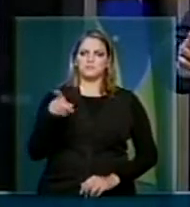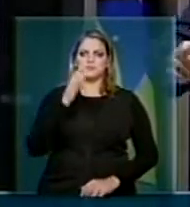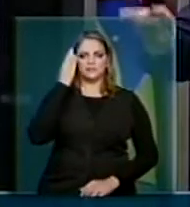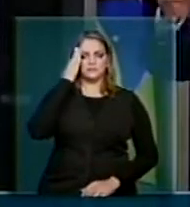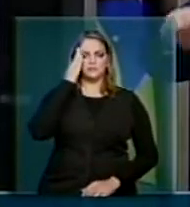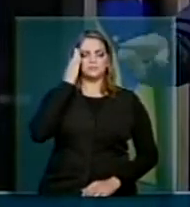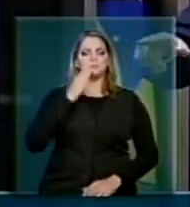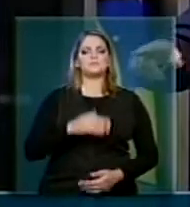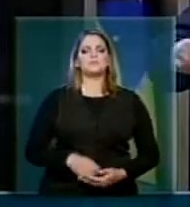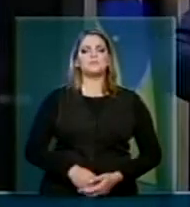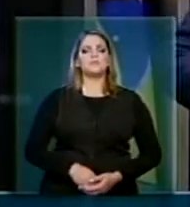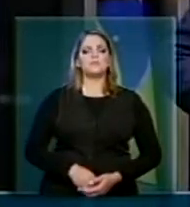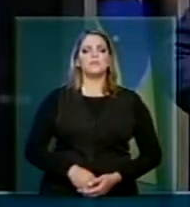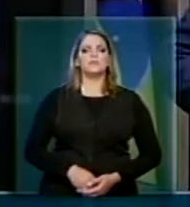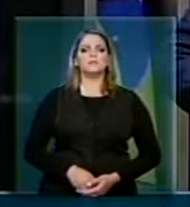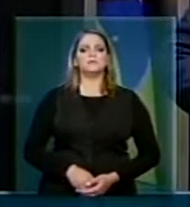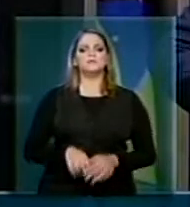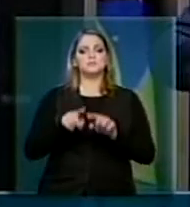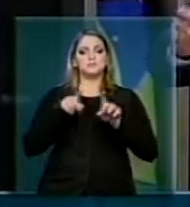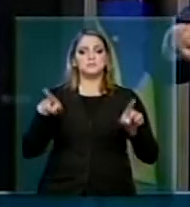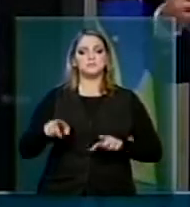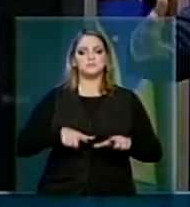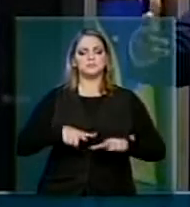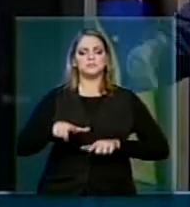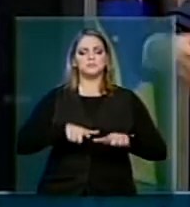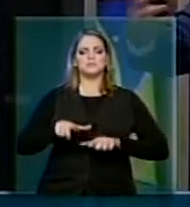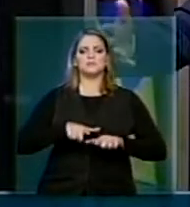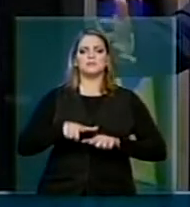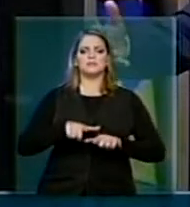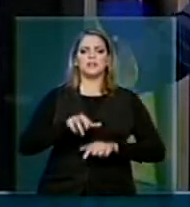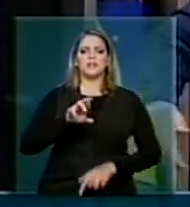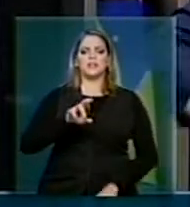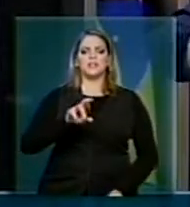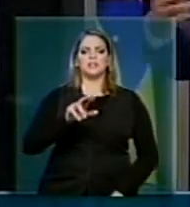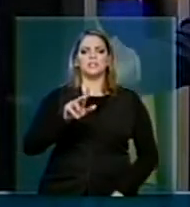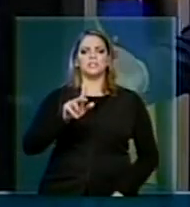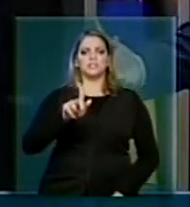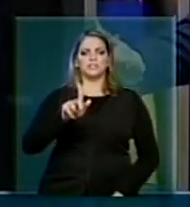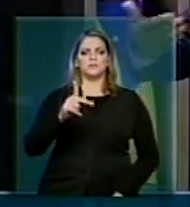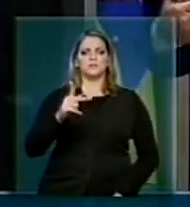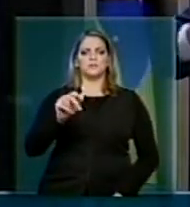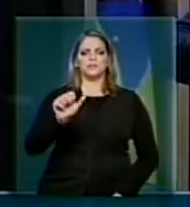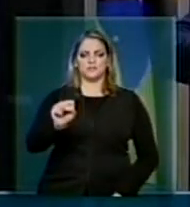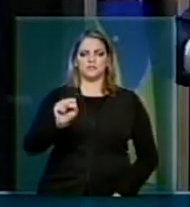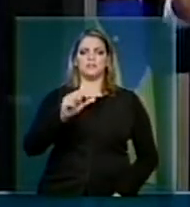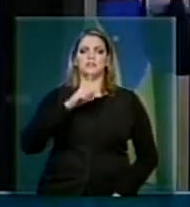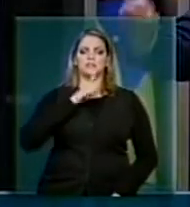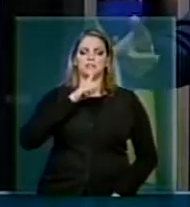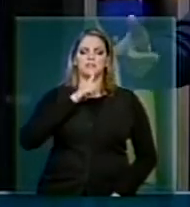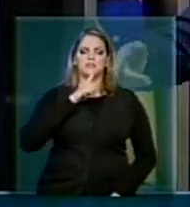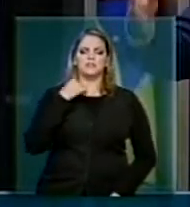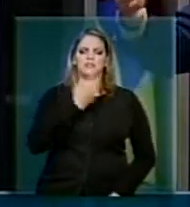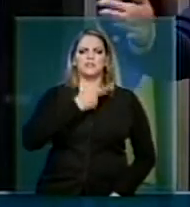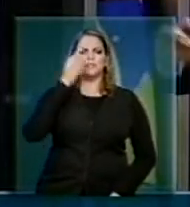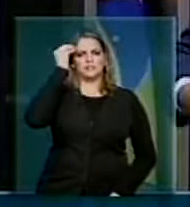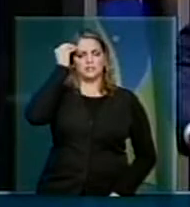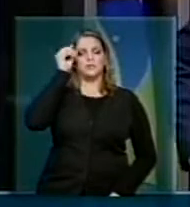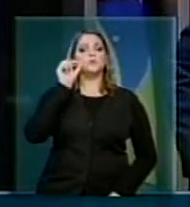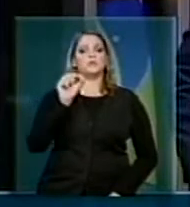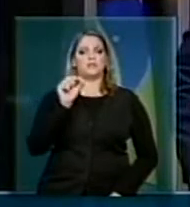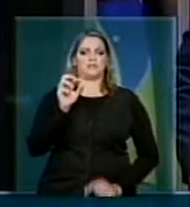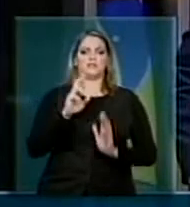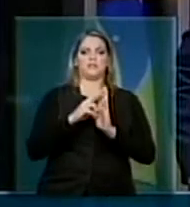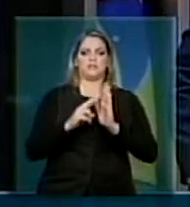se aplica aos servidores públicos o dispositivo do RGPS apropriado. Nosso entendimento é que esse dispositivo